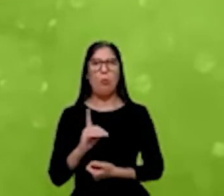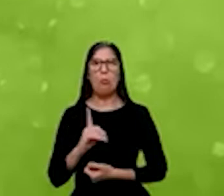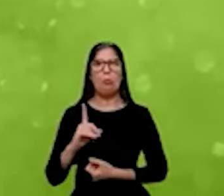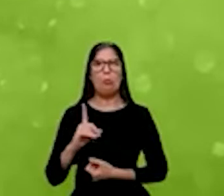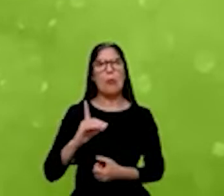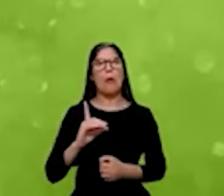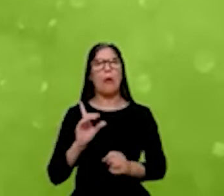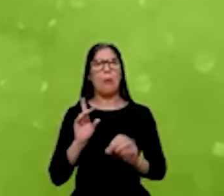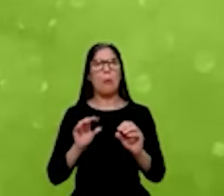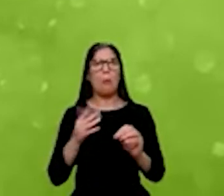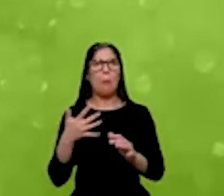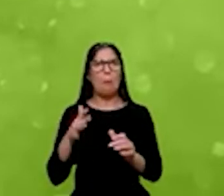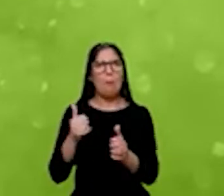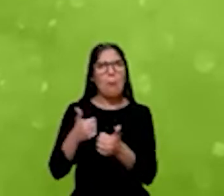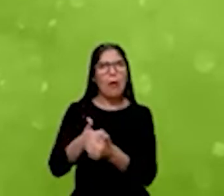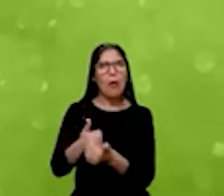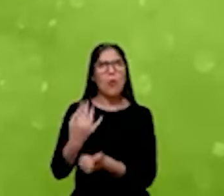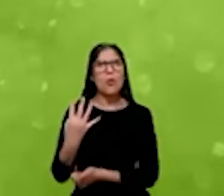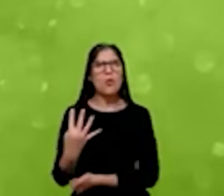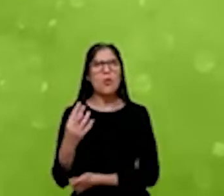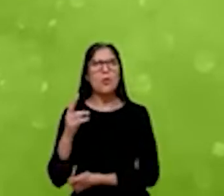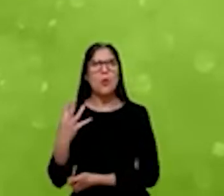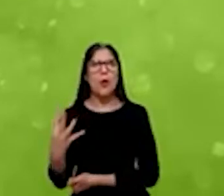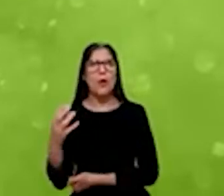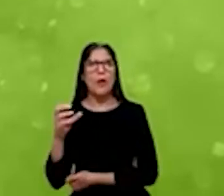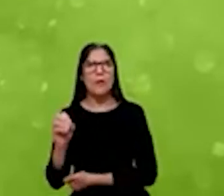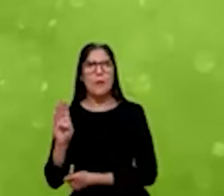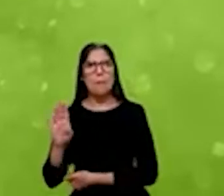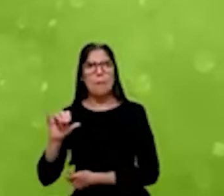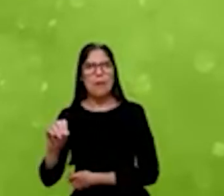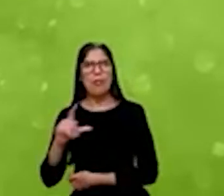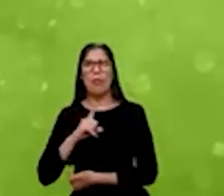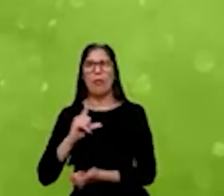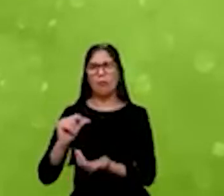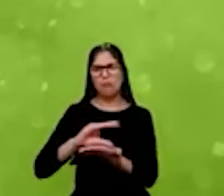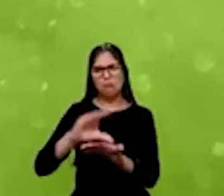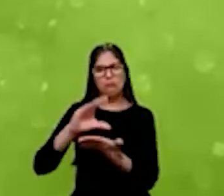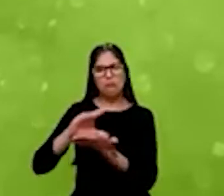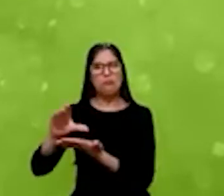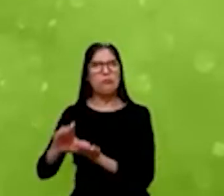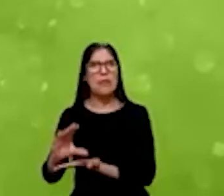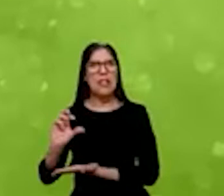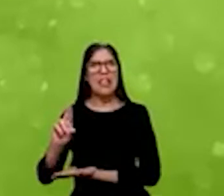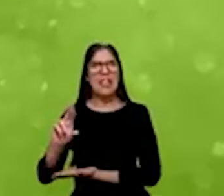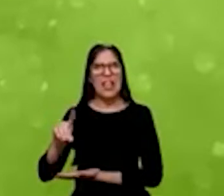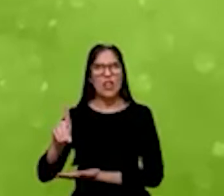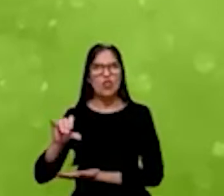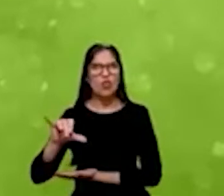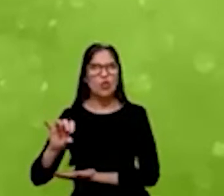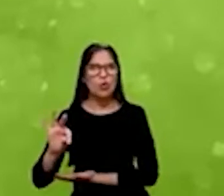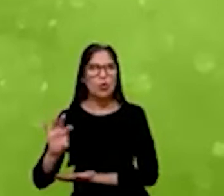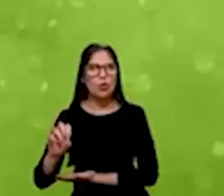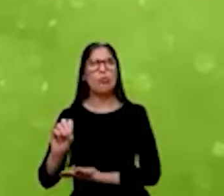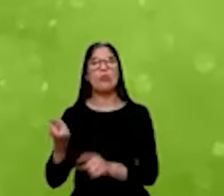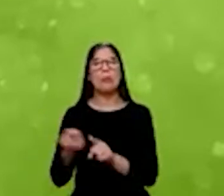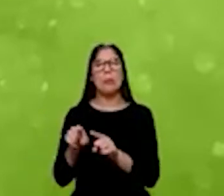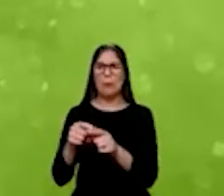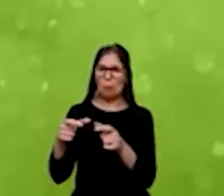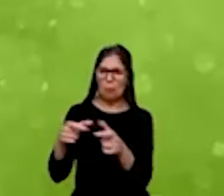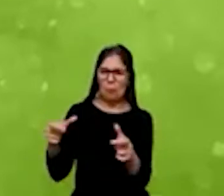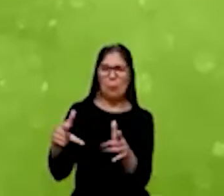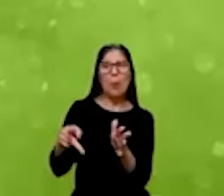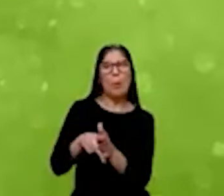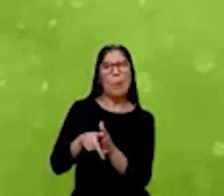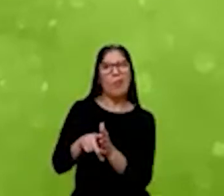440 bi de ativos, de crédito, de exposição de crédito. Temos uma carteira aqui, aqui do meu lado, aqui na